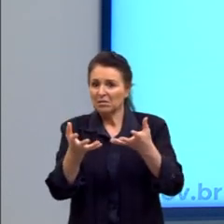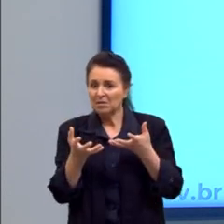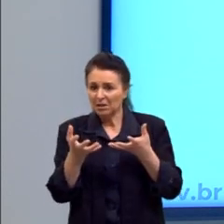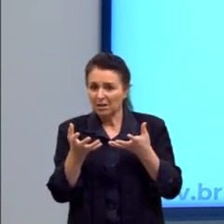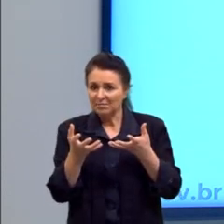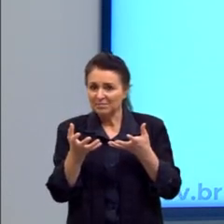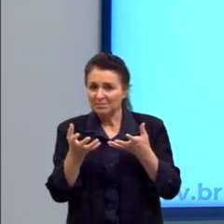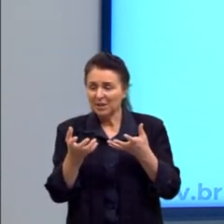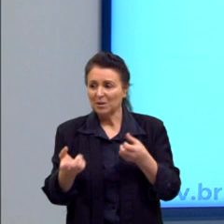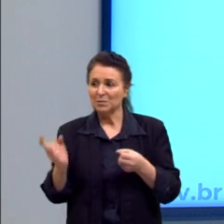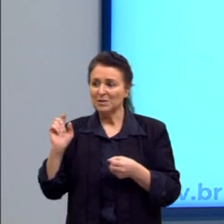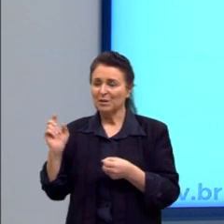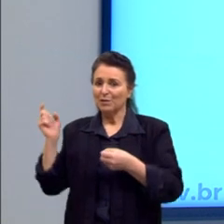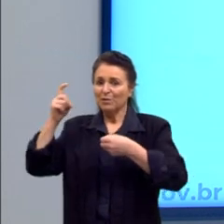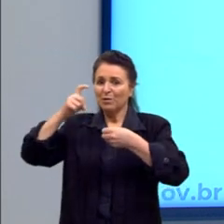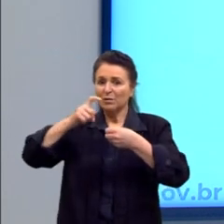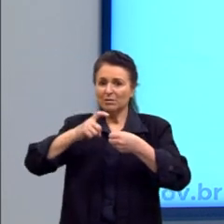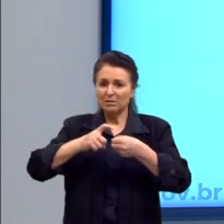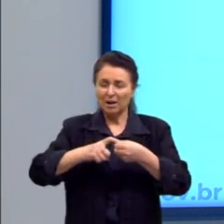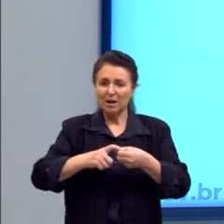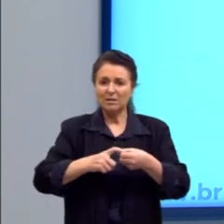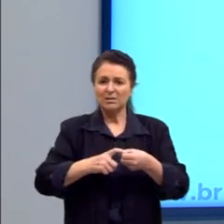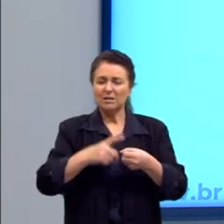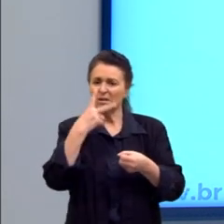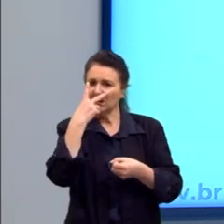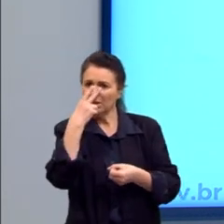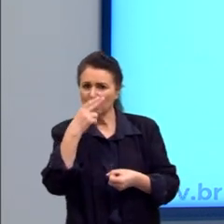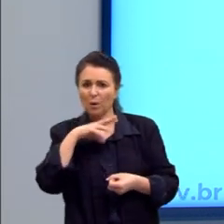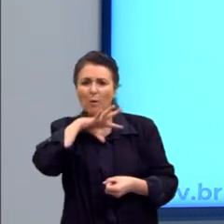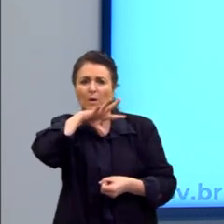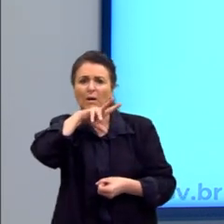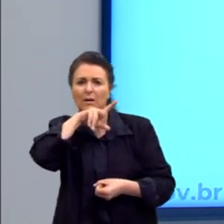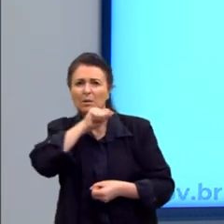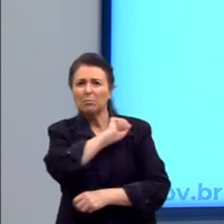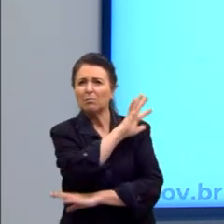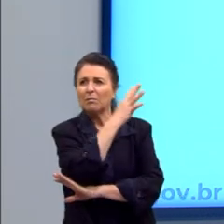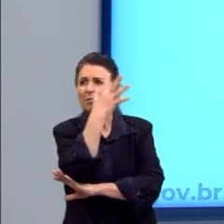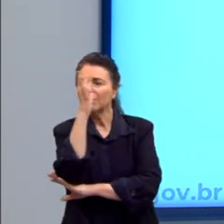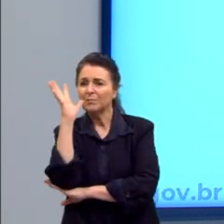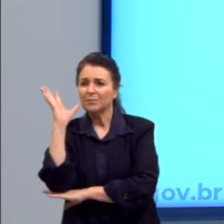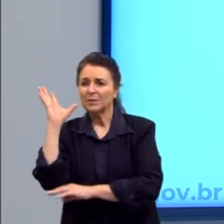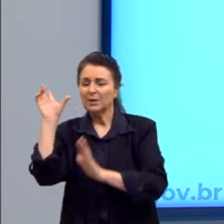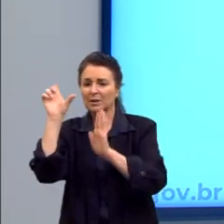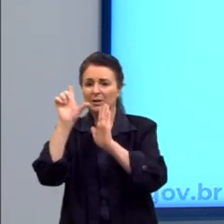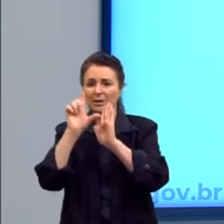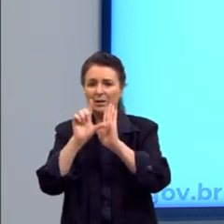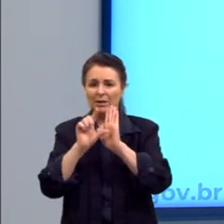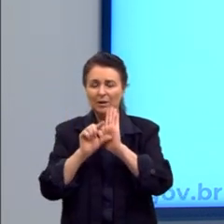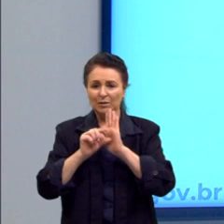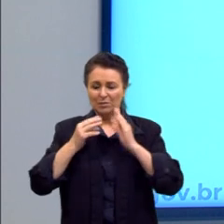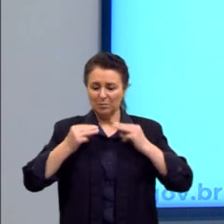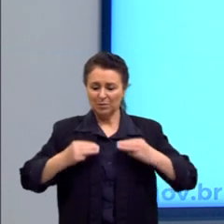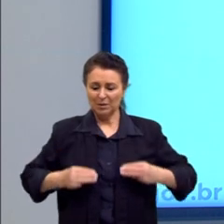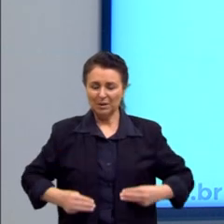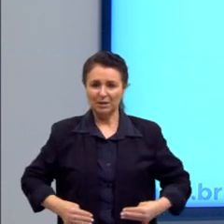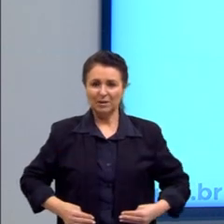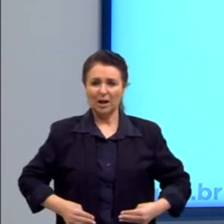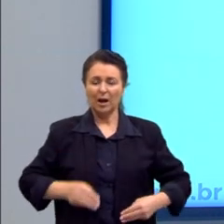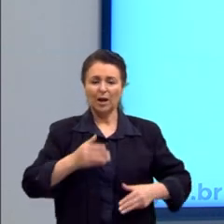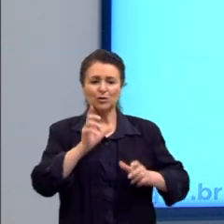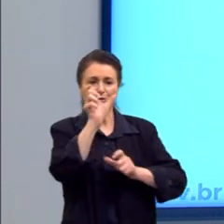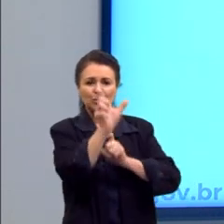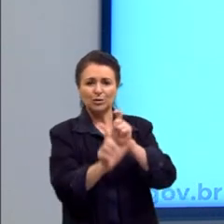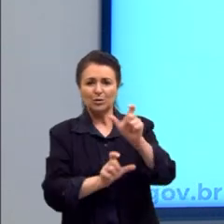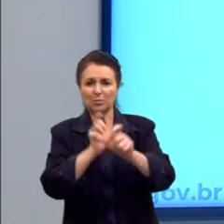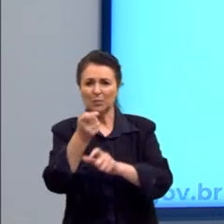voltássemos a ser animais da selva. Reduz as nações da moralidade pública e particular a um